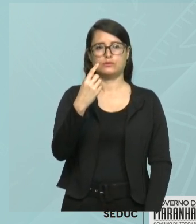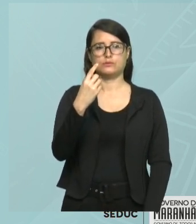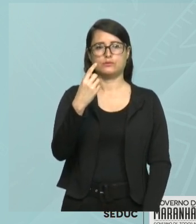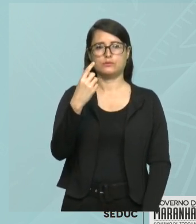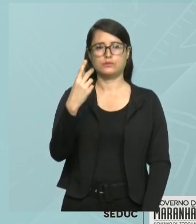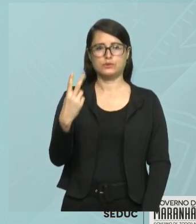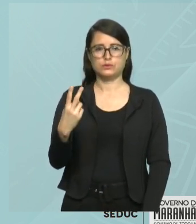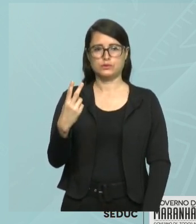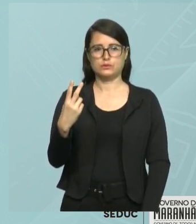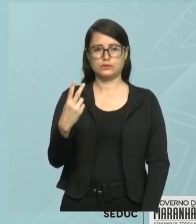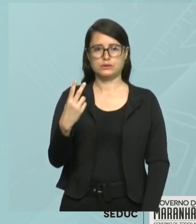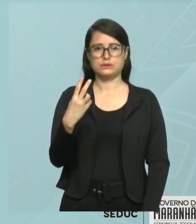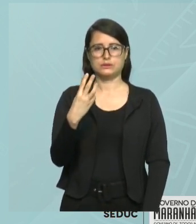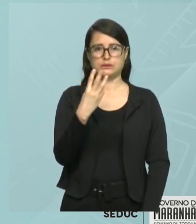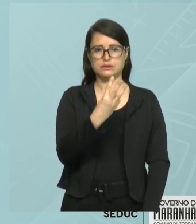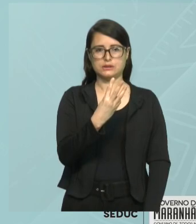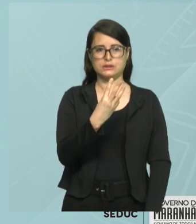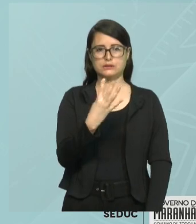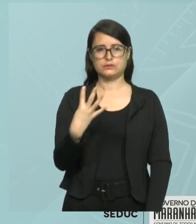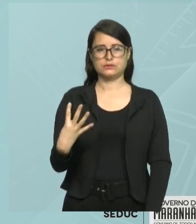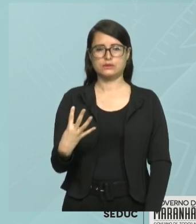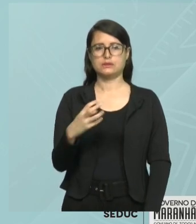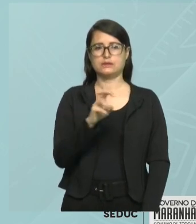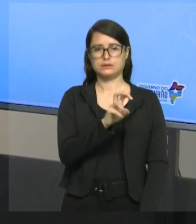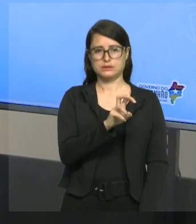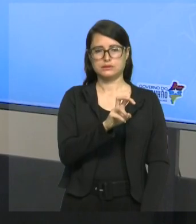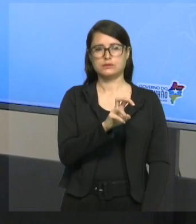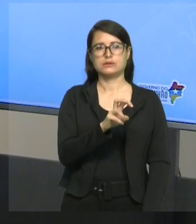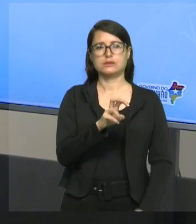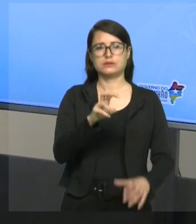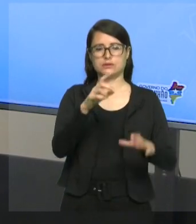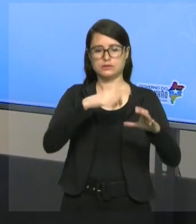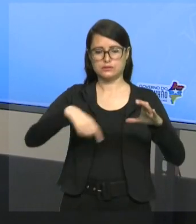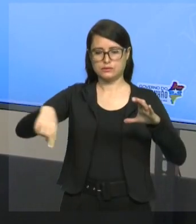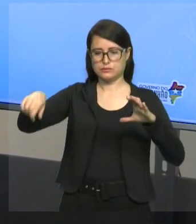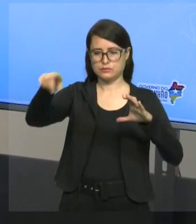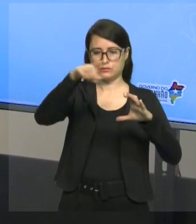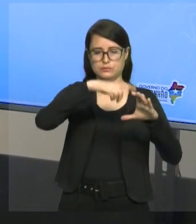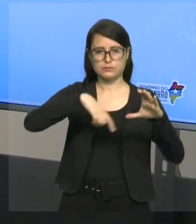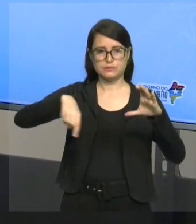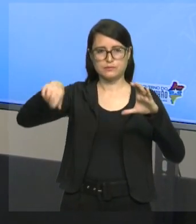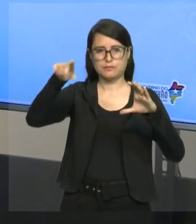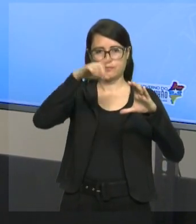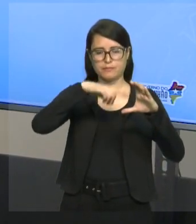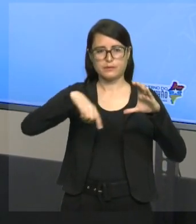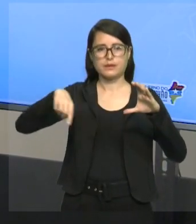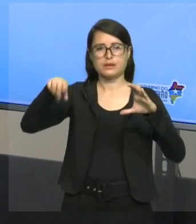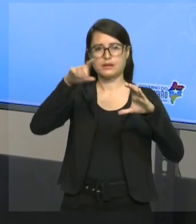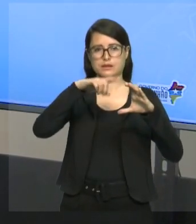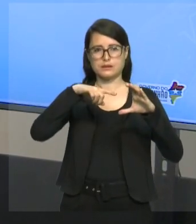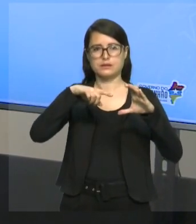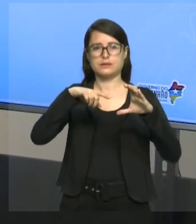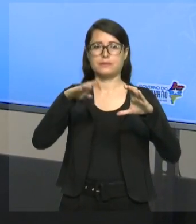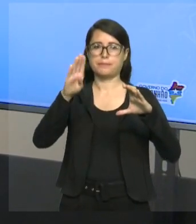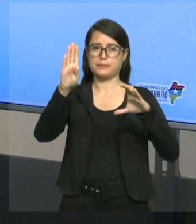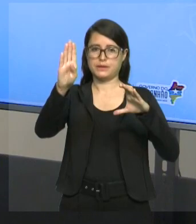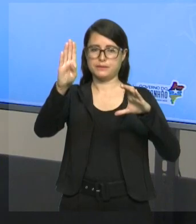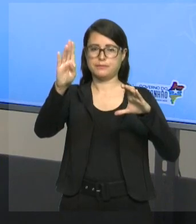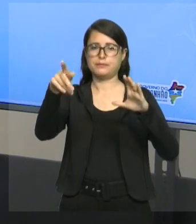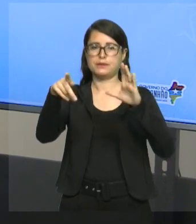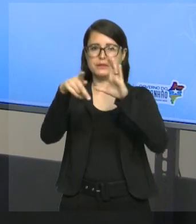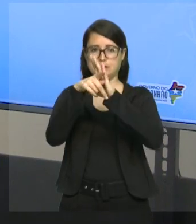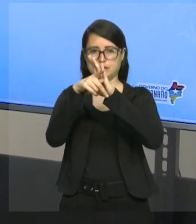quatro, cinco. Todos os elementos que estão internos a esta figura são elementos de B. E